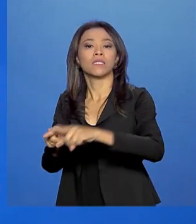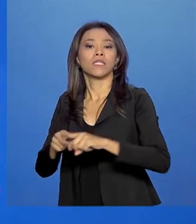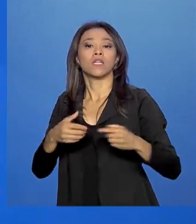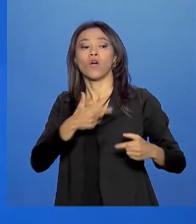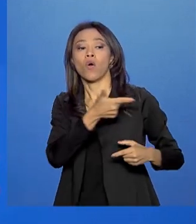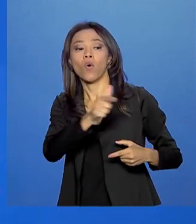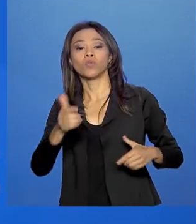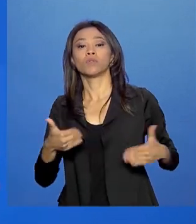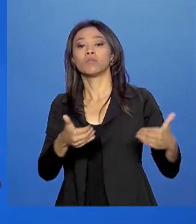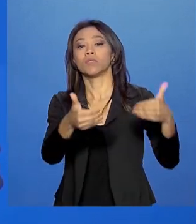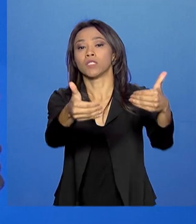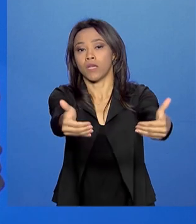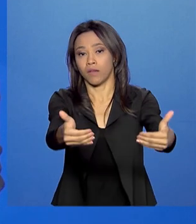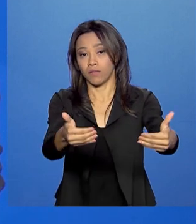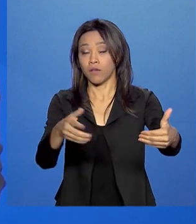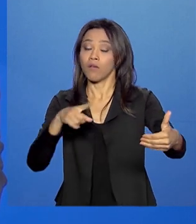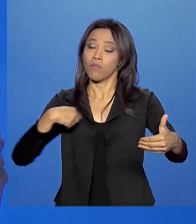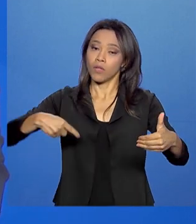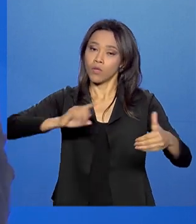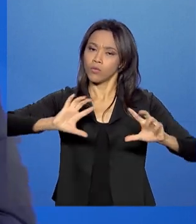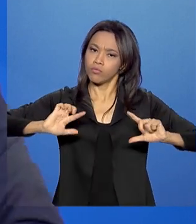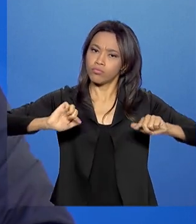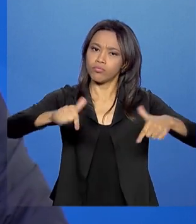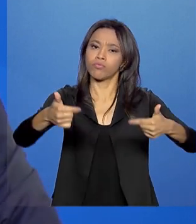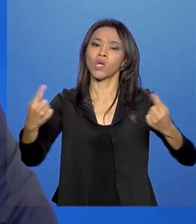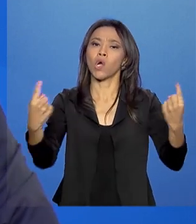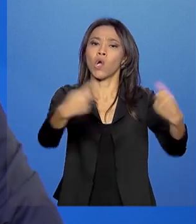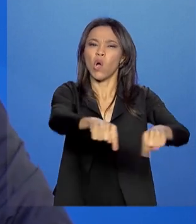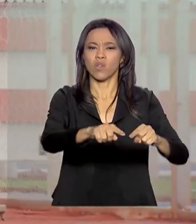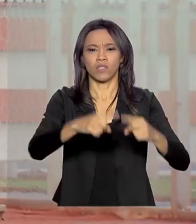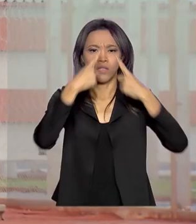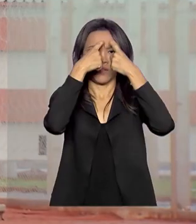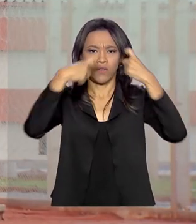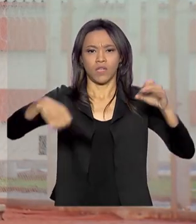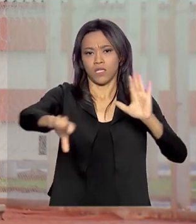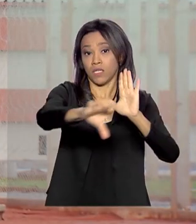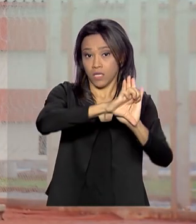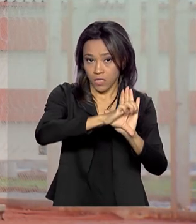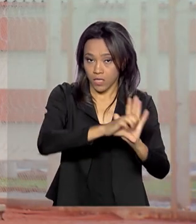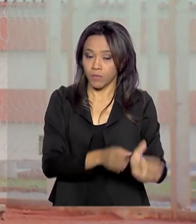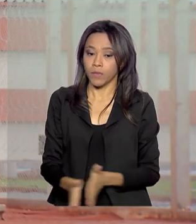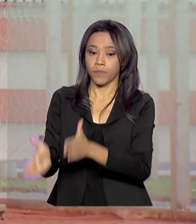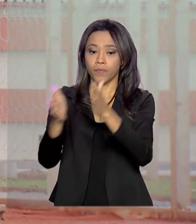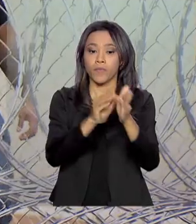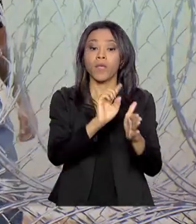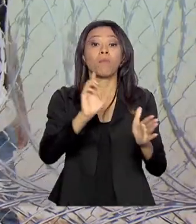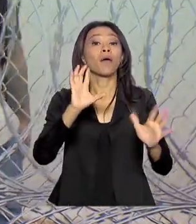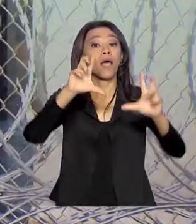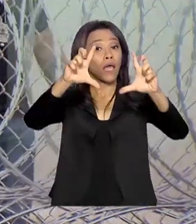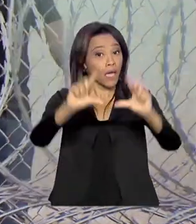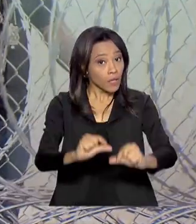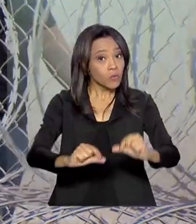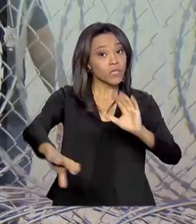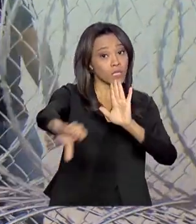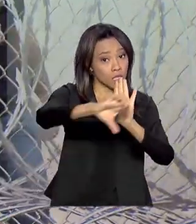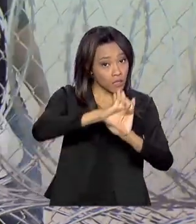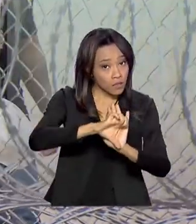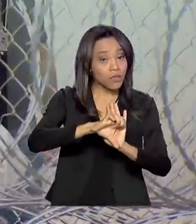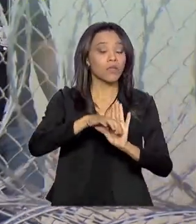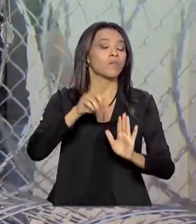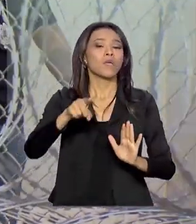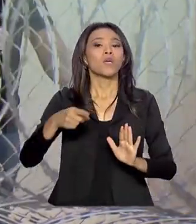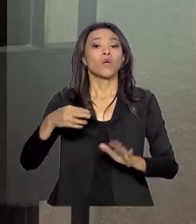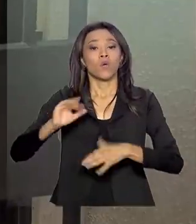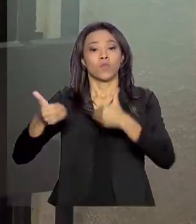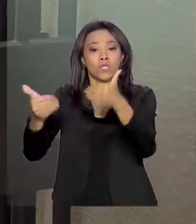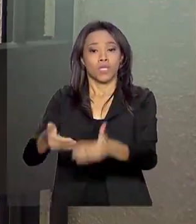enfrentamento dessa criminalidade violenta. Para reduzir a criminalidade, o Ministério da Justiça e Segurança